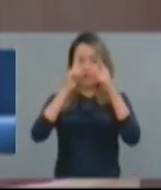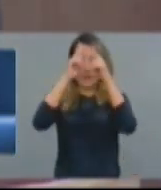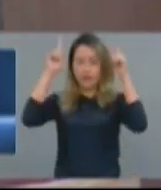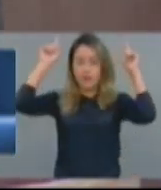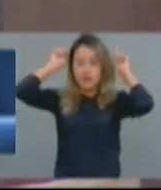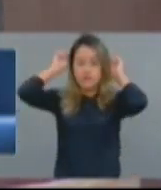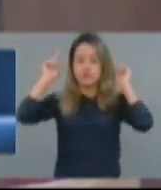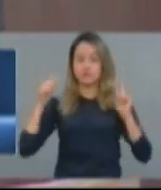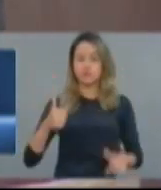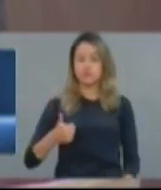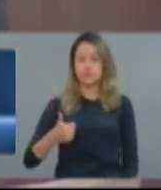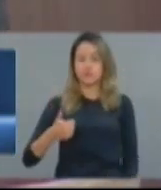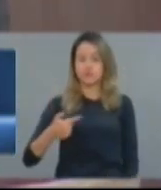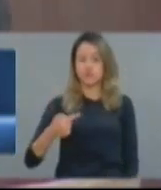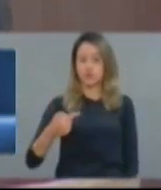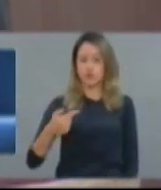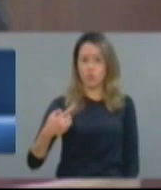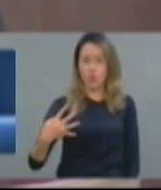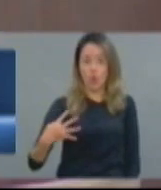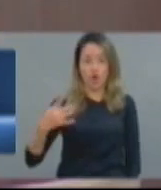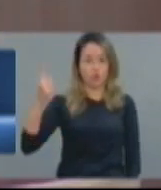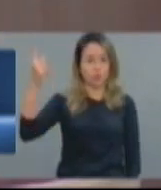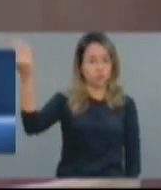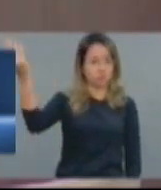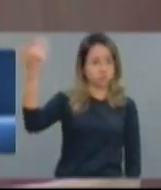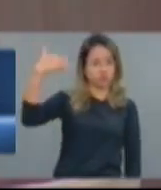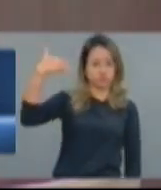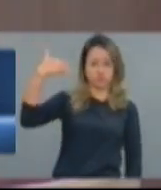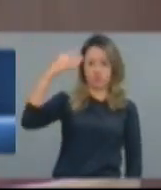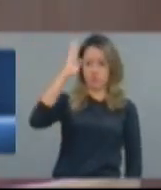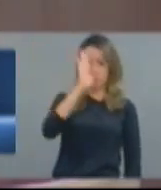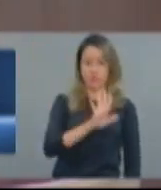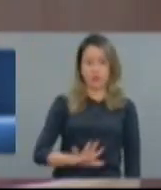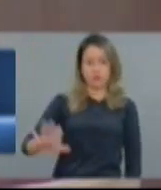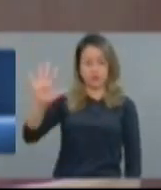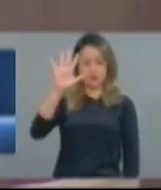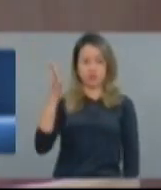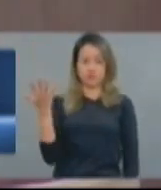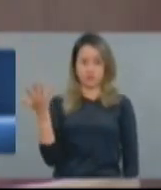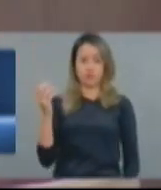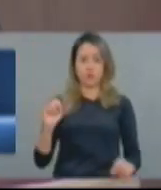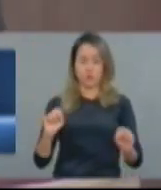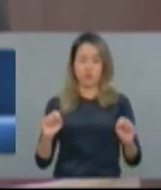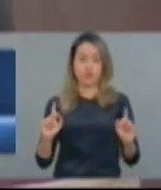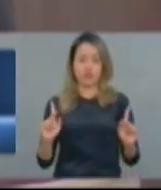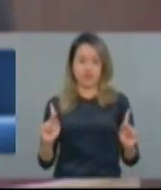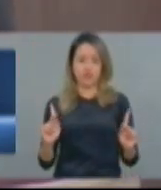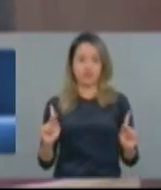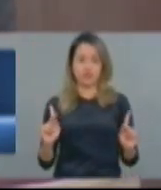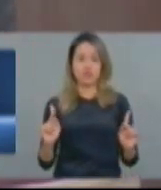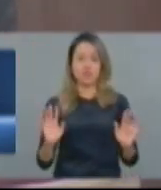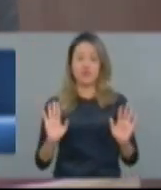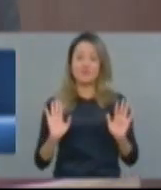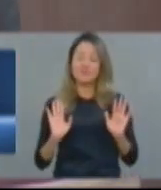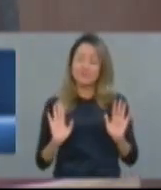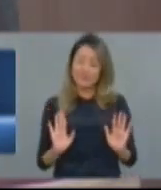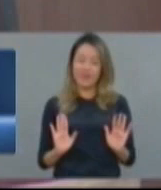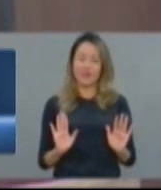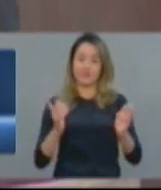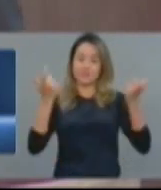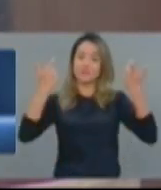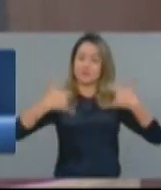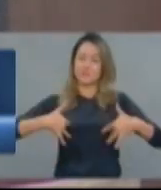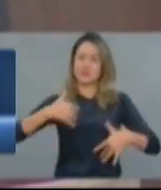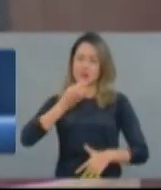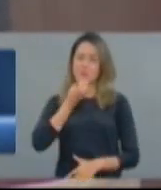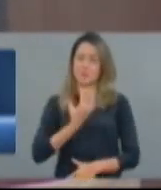três vezes o Brasil, então a nossa situação é preocupante, mas é bem distante do que se apresenta na